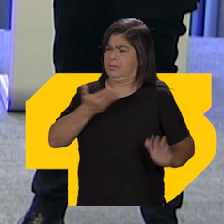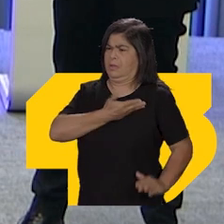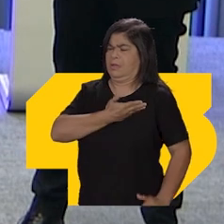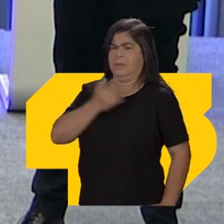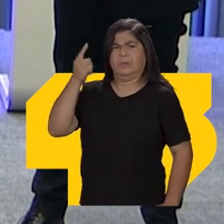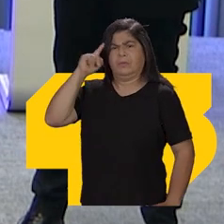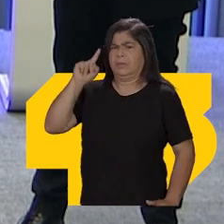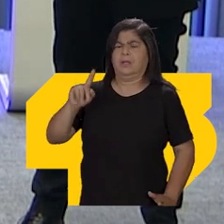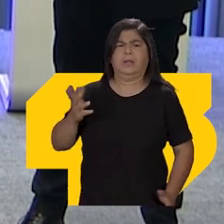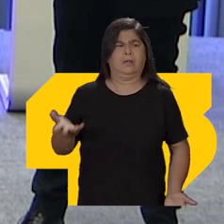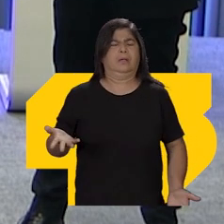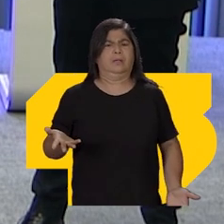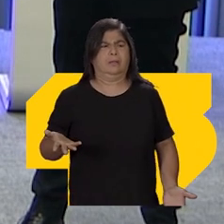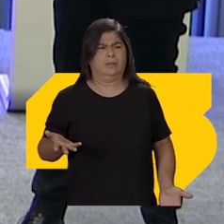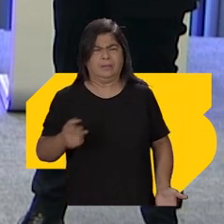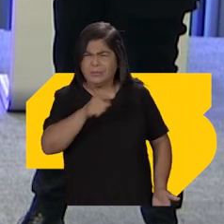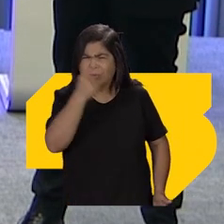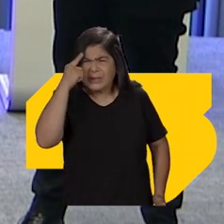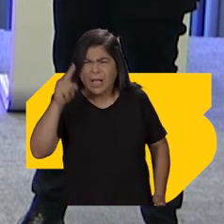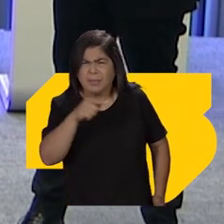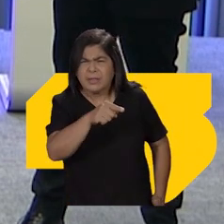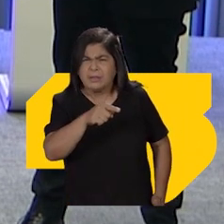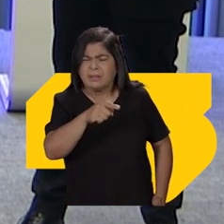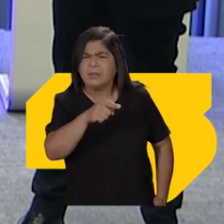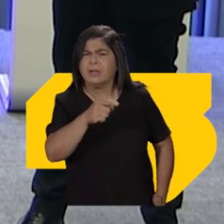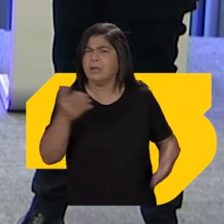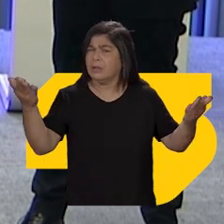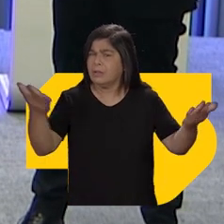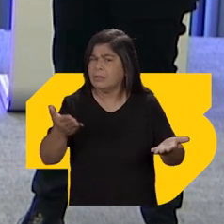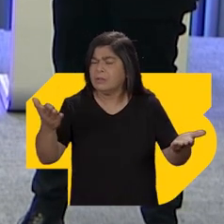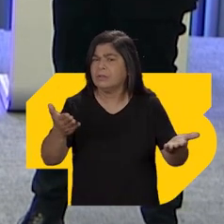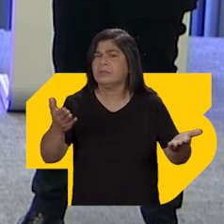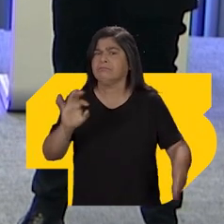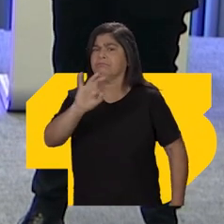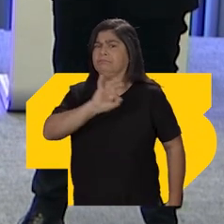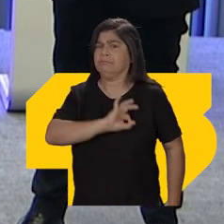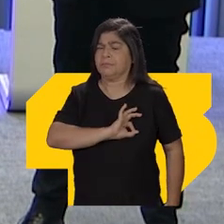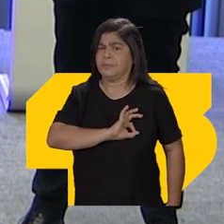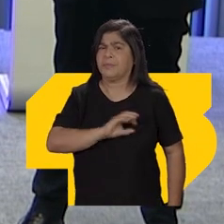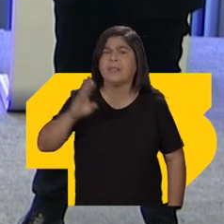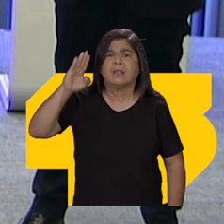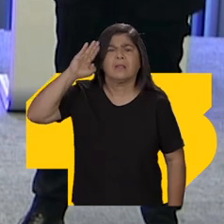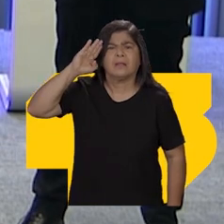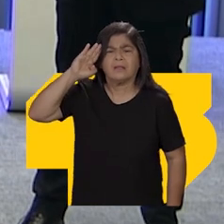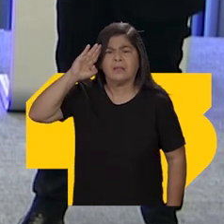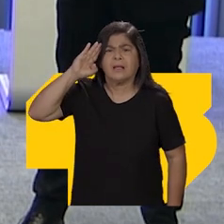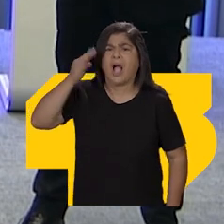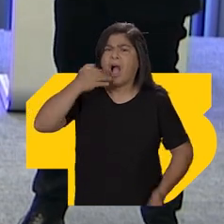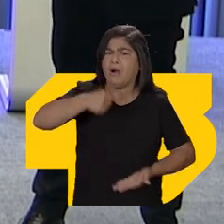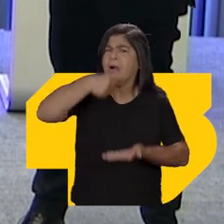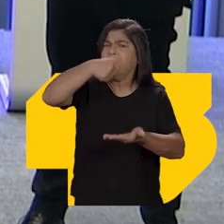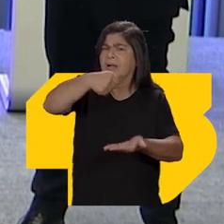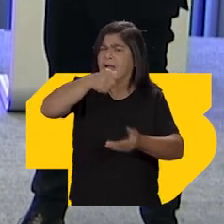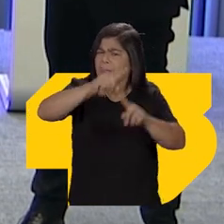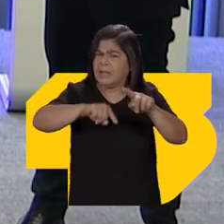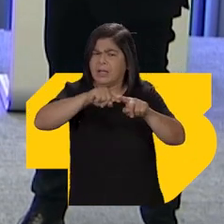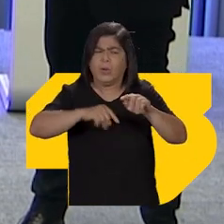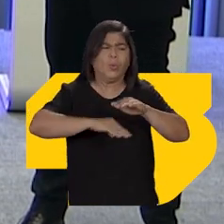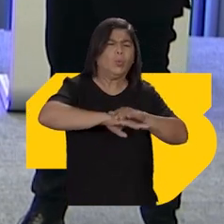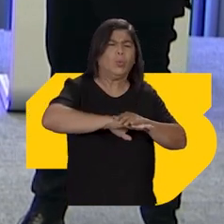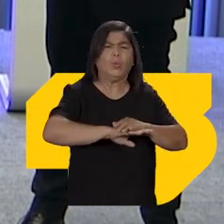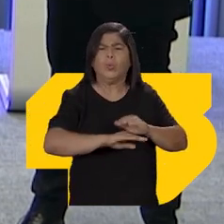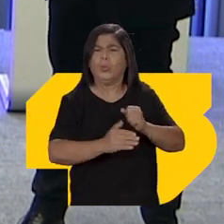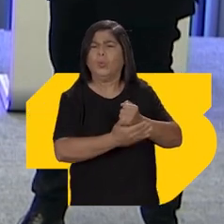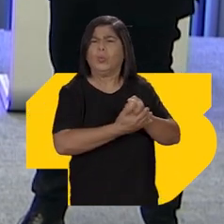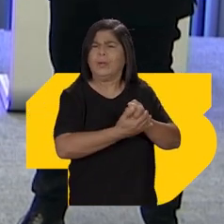disso, amigo. Tem não? Tem não. Você não ficou sabendo que na Paraíba, hoje, a polícia militar apreendeu cestas básicas com seu material de